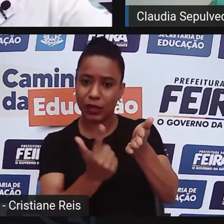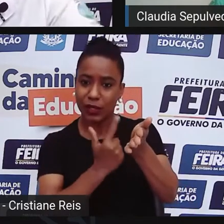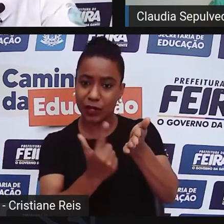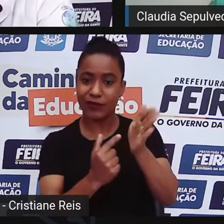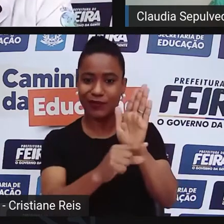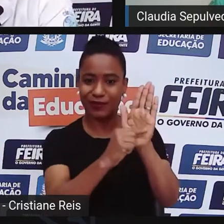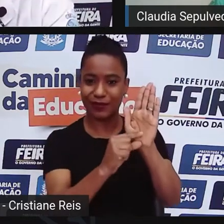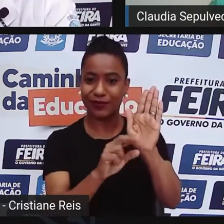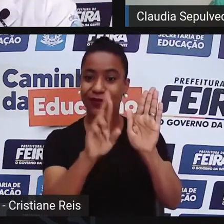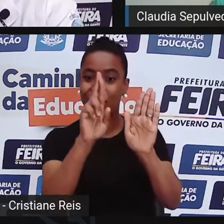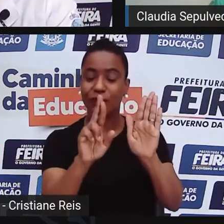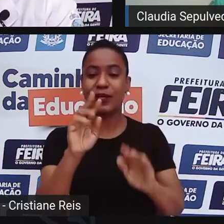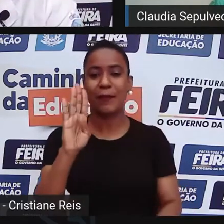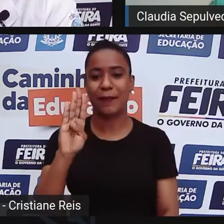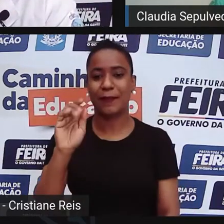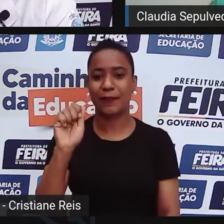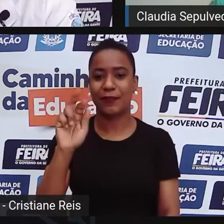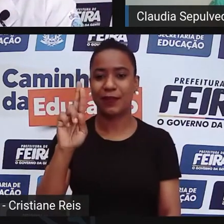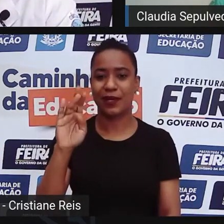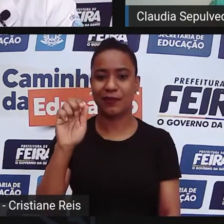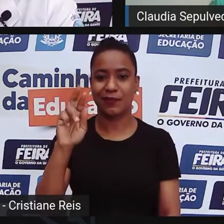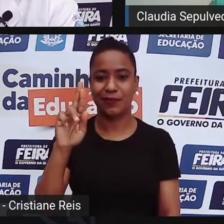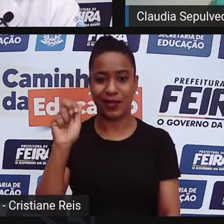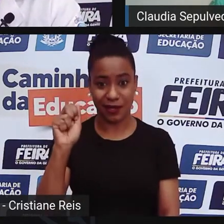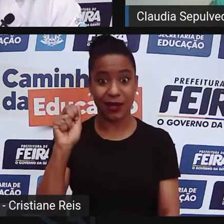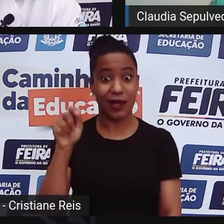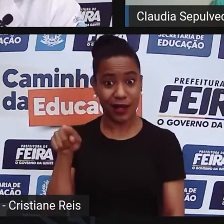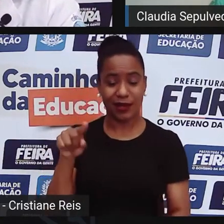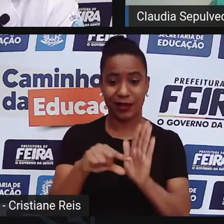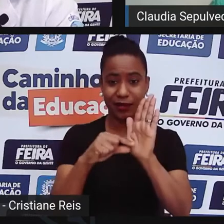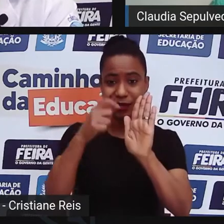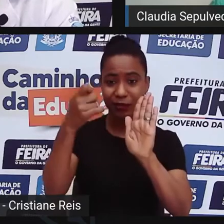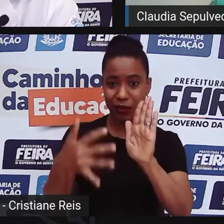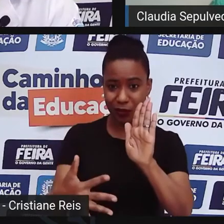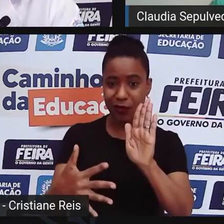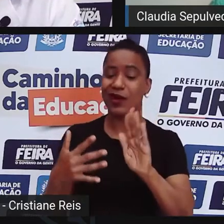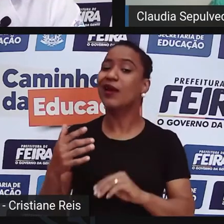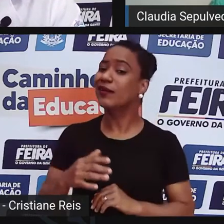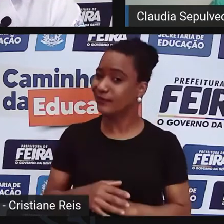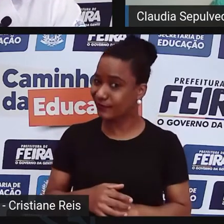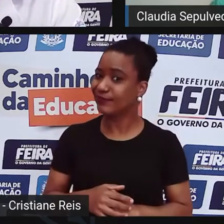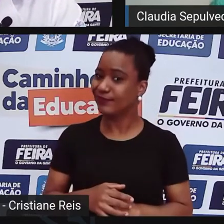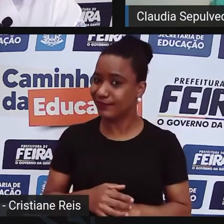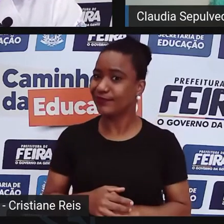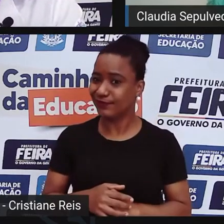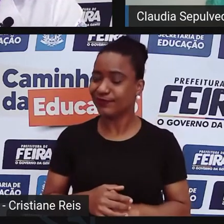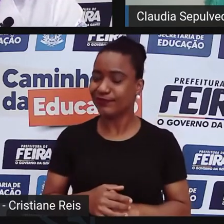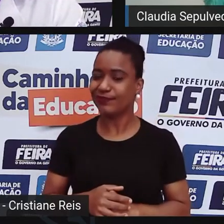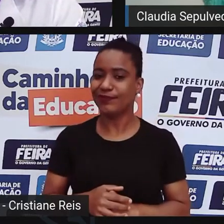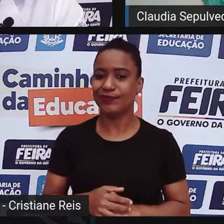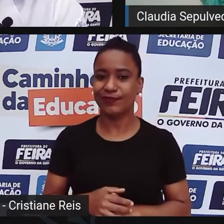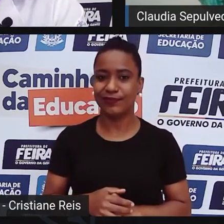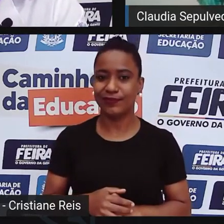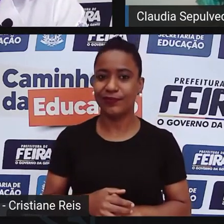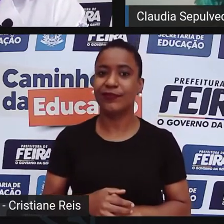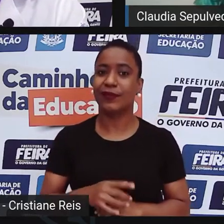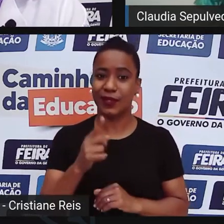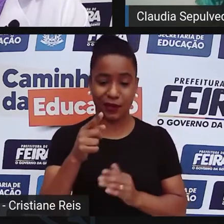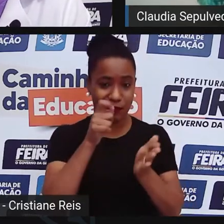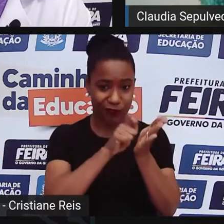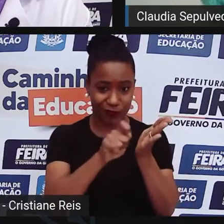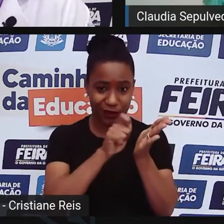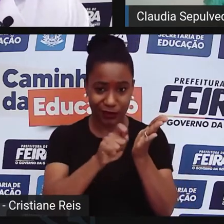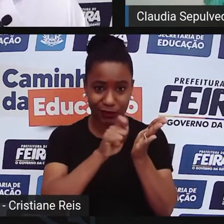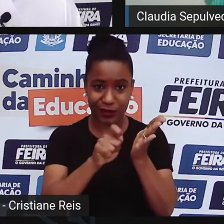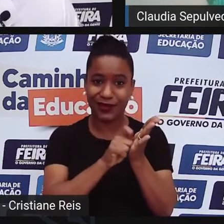Carini, que mostra essa produção negra, africana e afrodiaspórica na ciência. Eu vou até anotar aqui, que eu vou querer ver